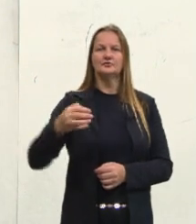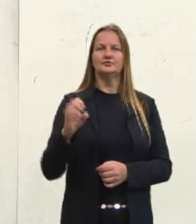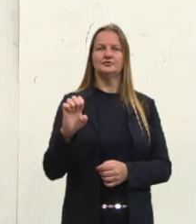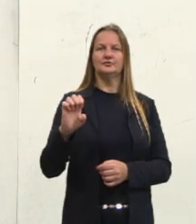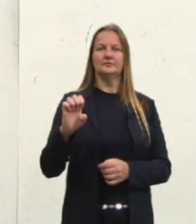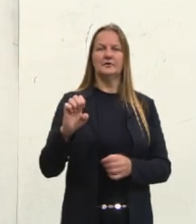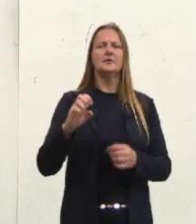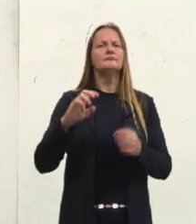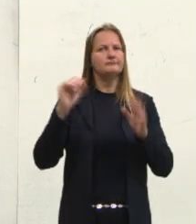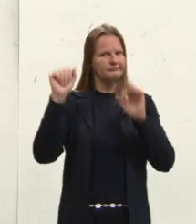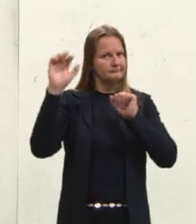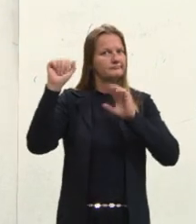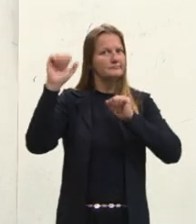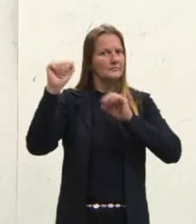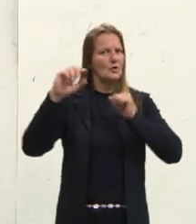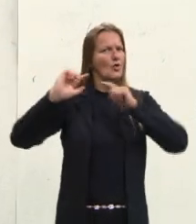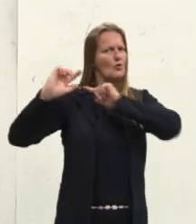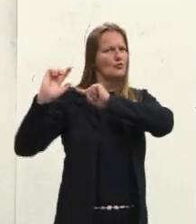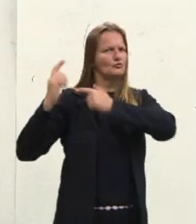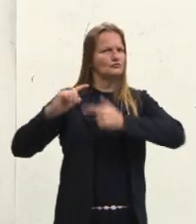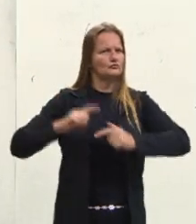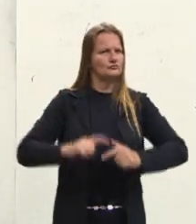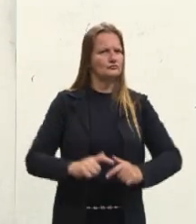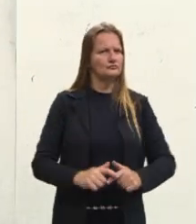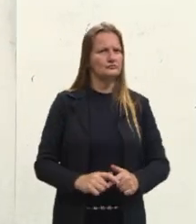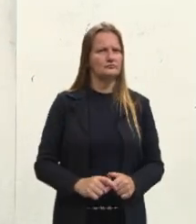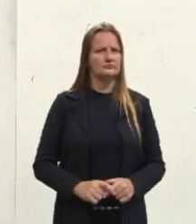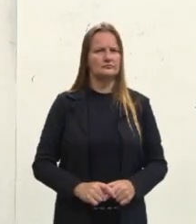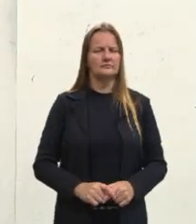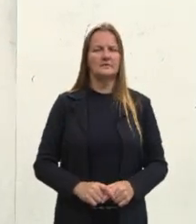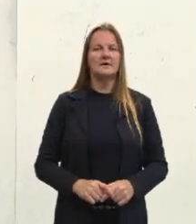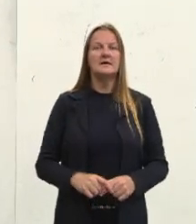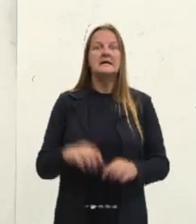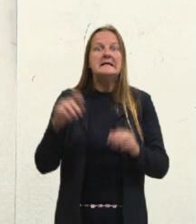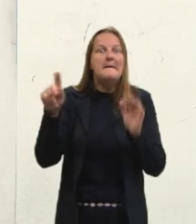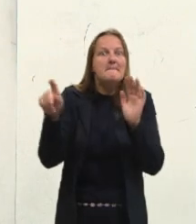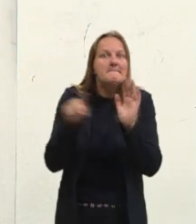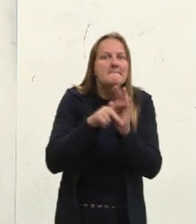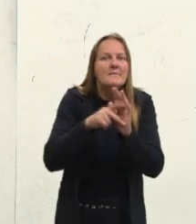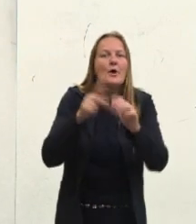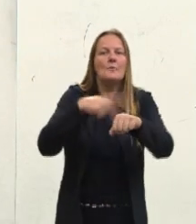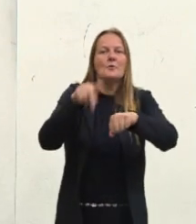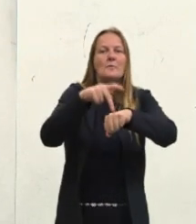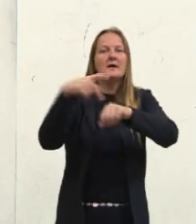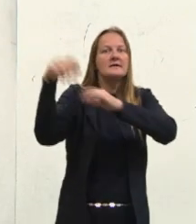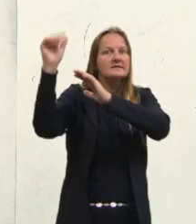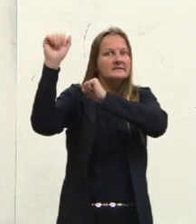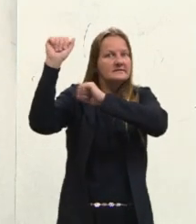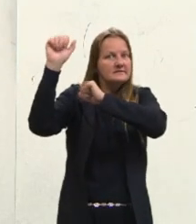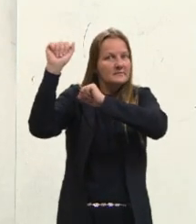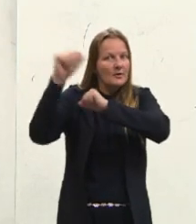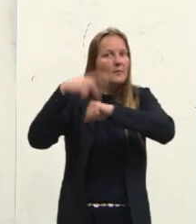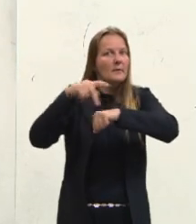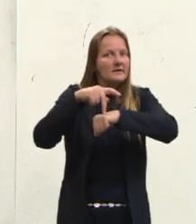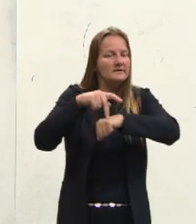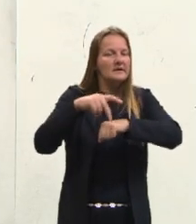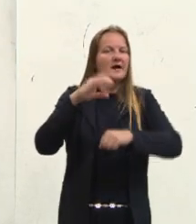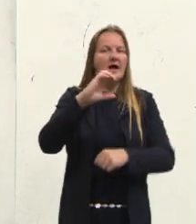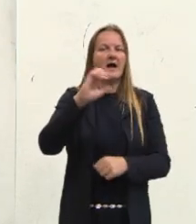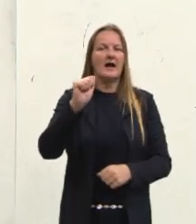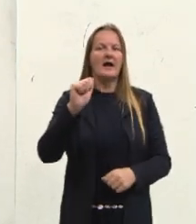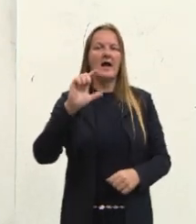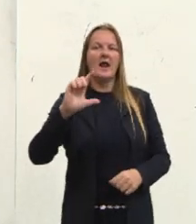no espanhol tradicional da Espanha, CALE, o som do nosso LH, mas Centro-América,